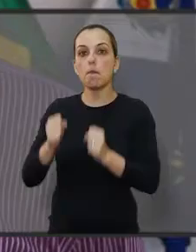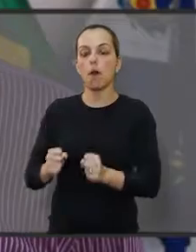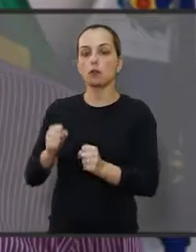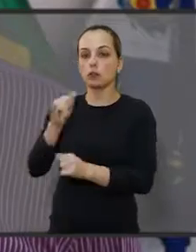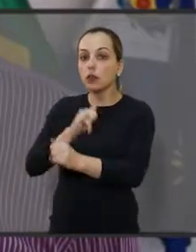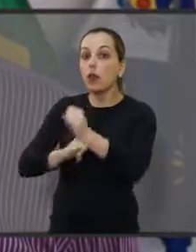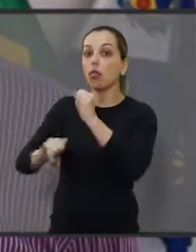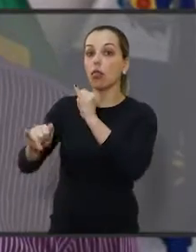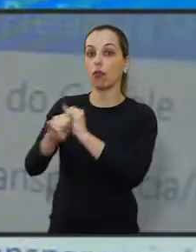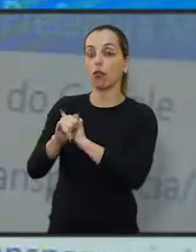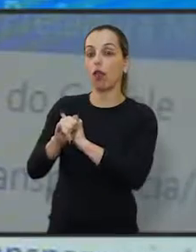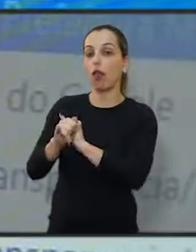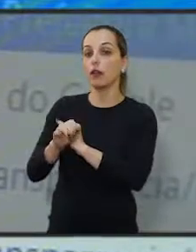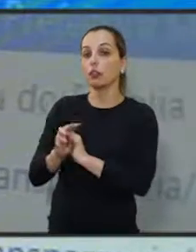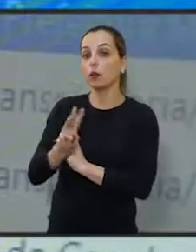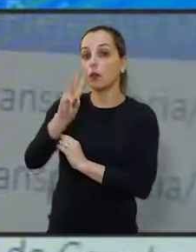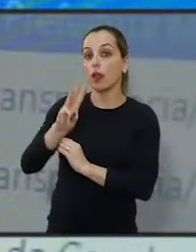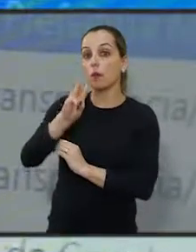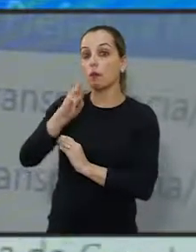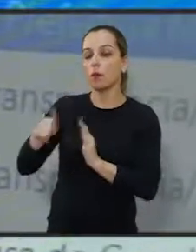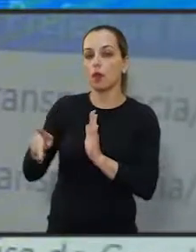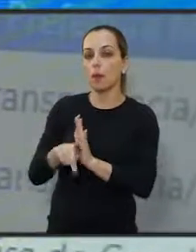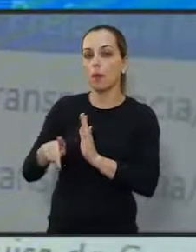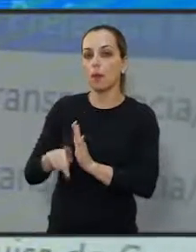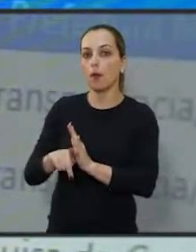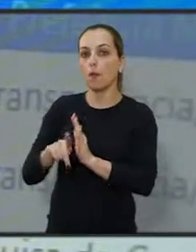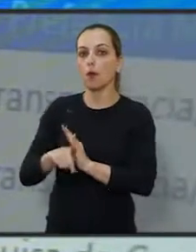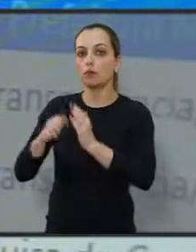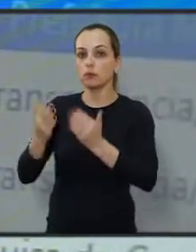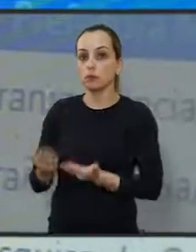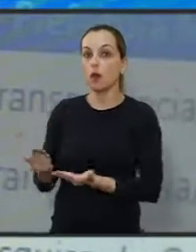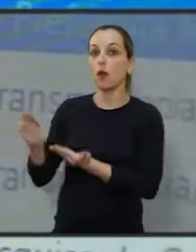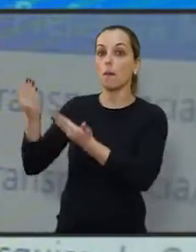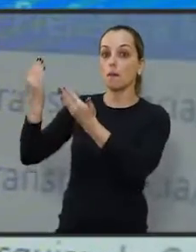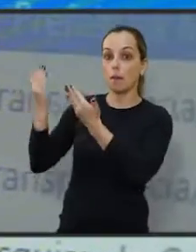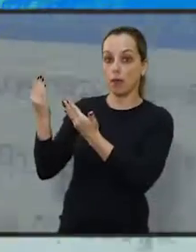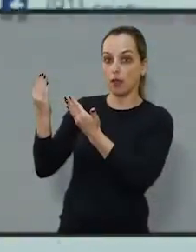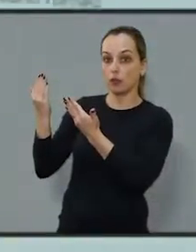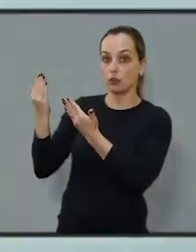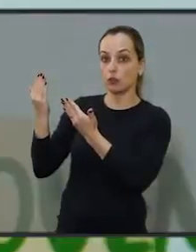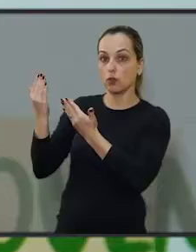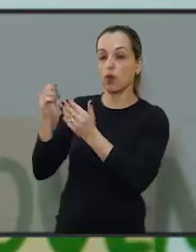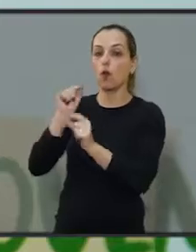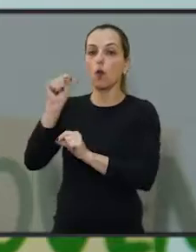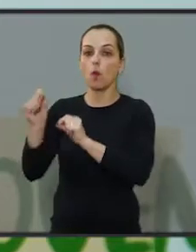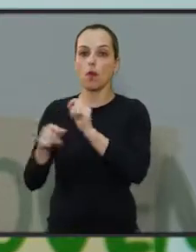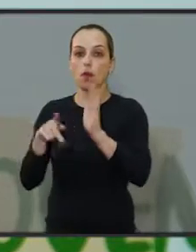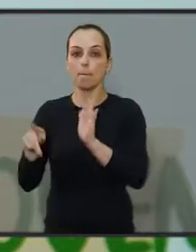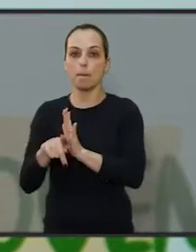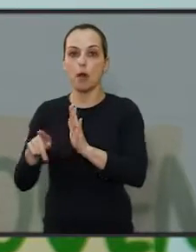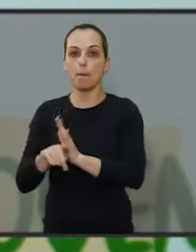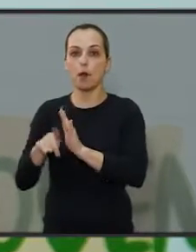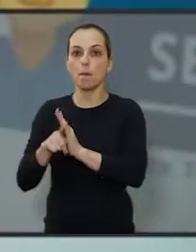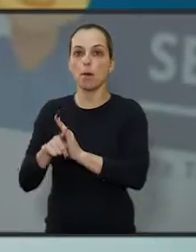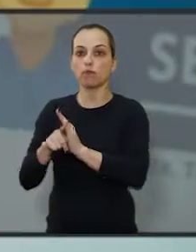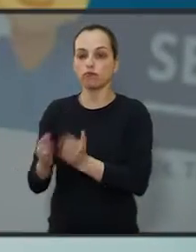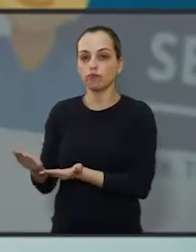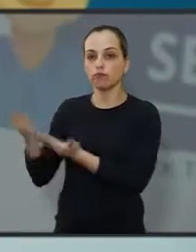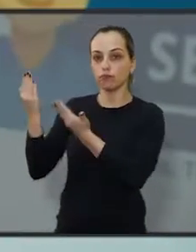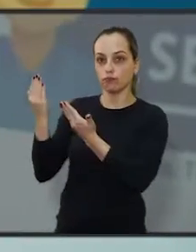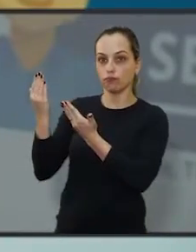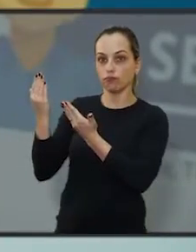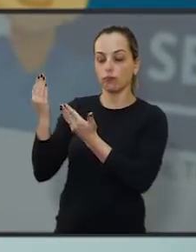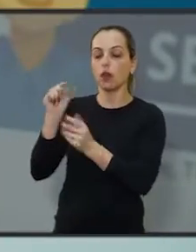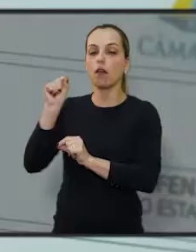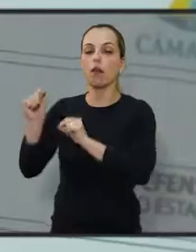através da internet, da sua casa, acessar o site da prefeitura e ir no link lá que chama Espaço